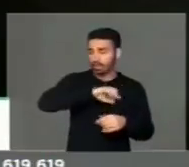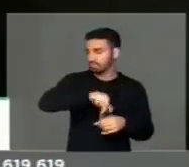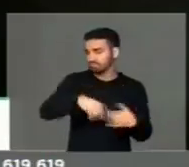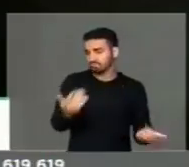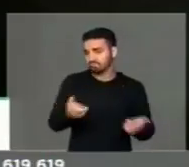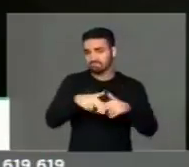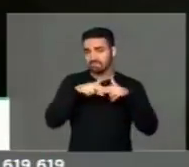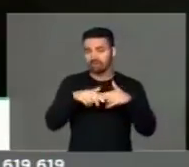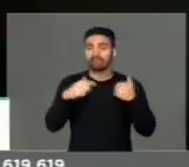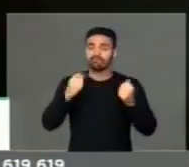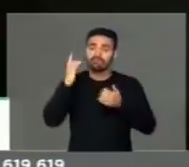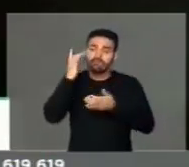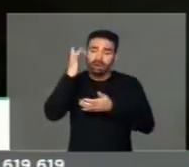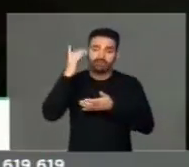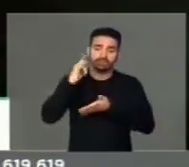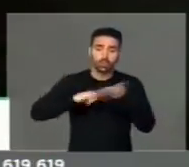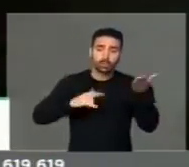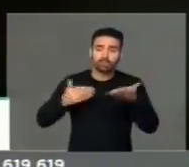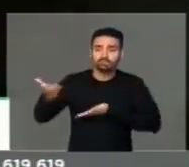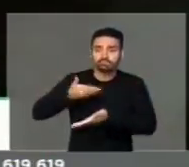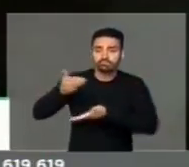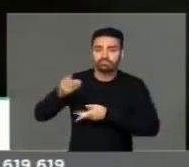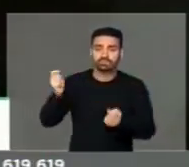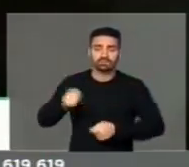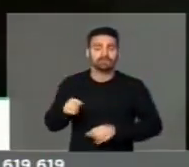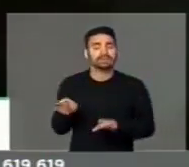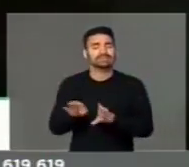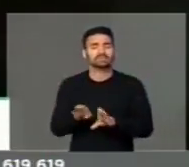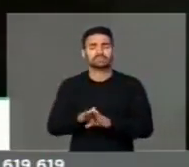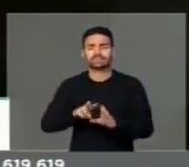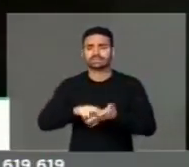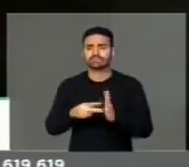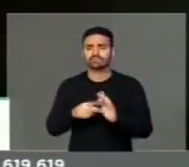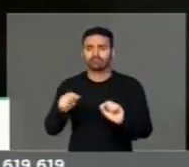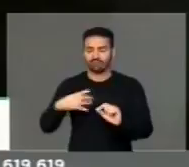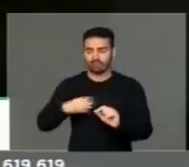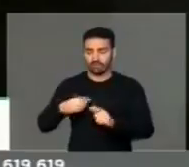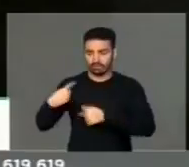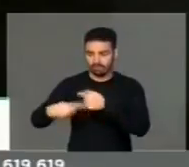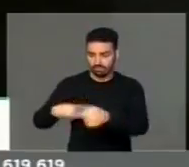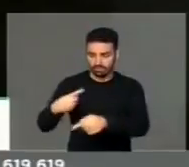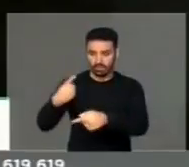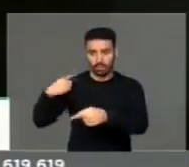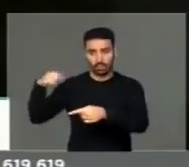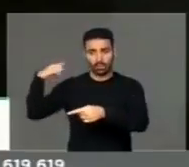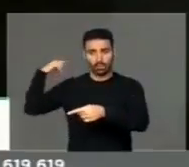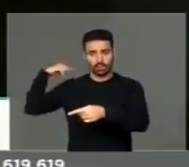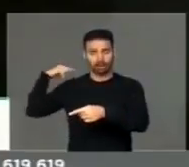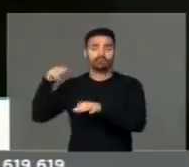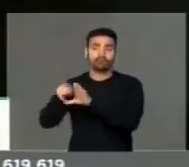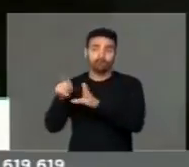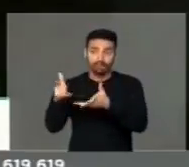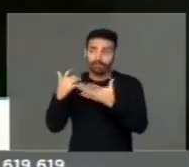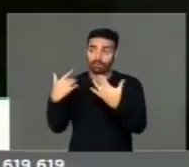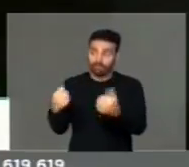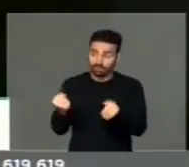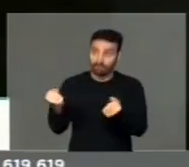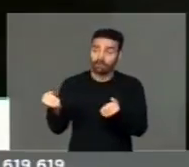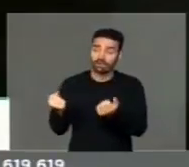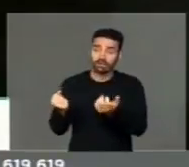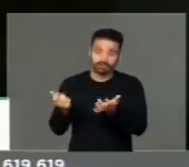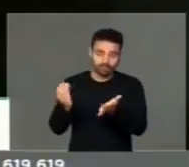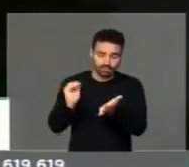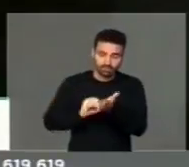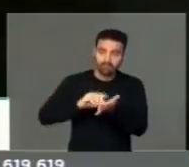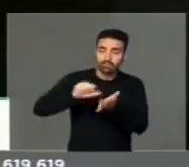documentação facilitada. Isso significa também que muitos dos nossos descendentes, que procuram reconhecer as suas cidadanias italianas, que